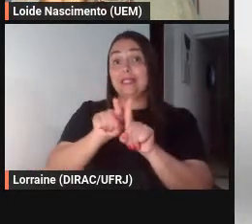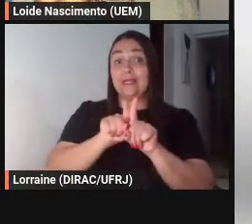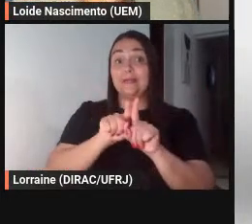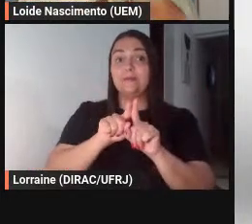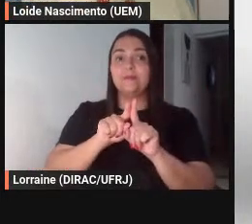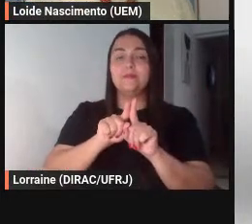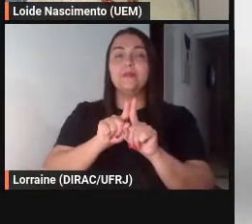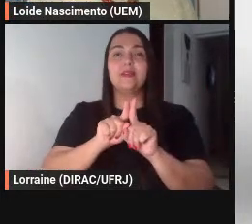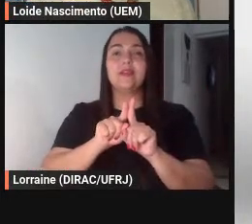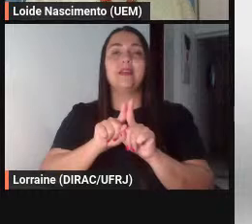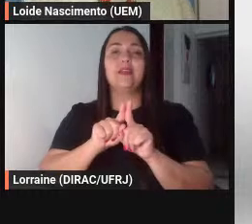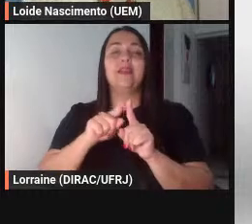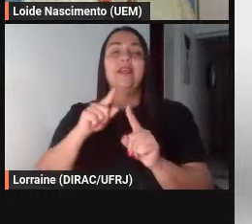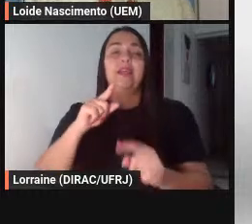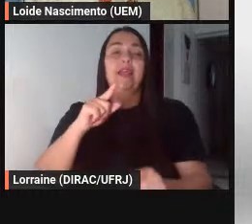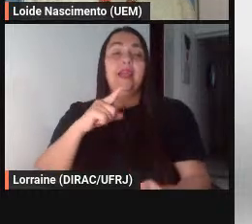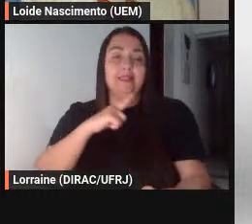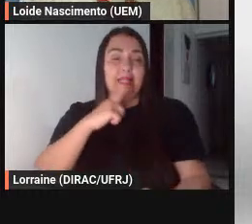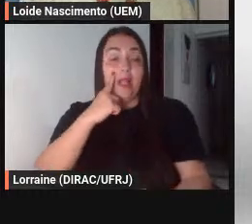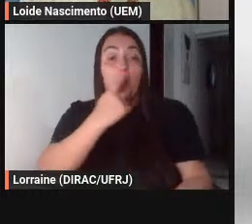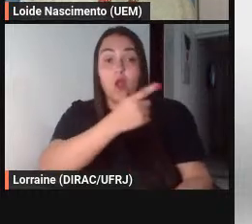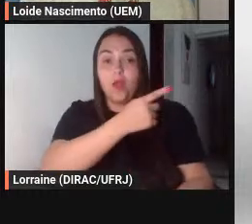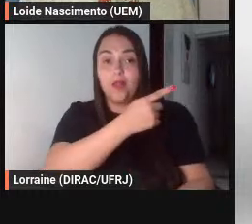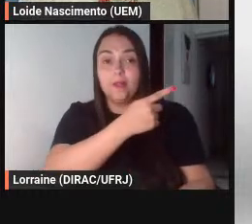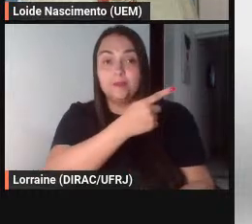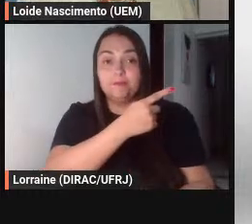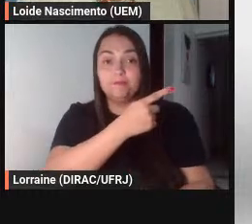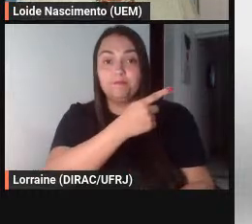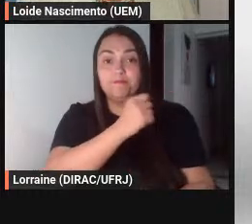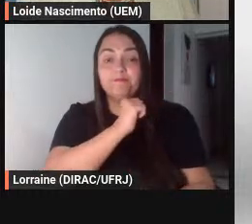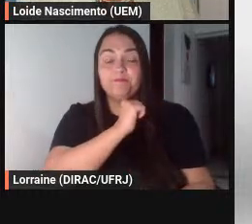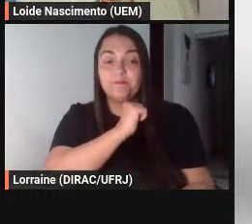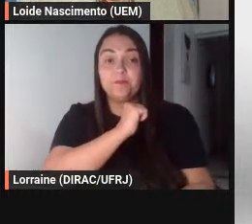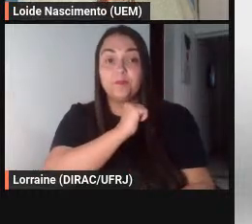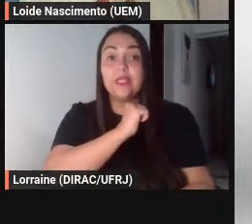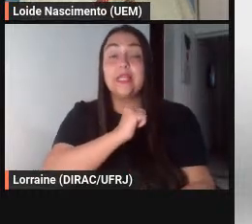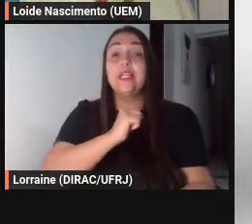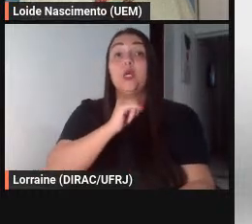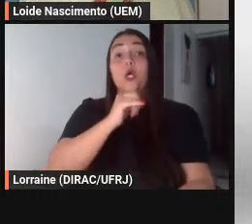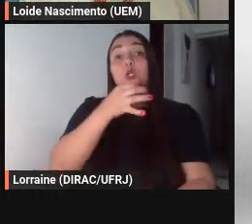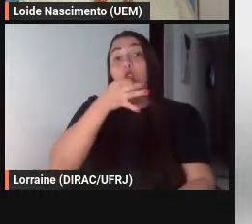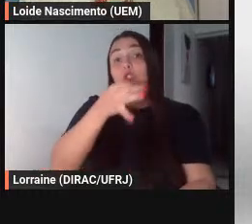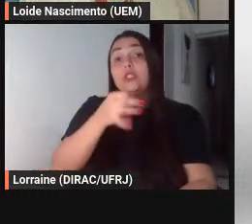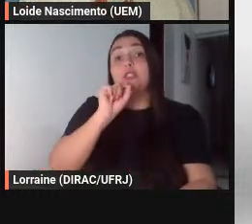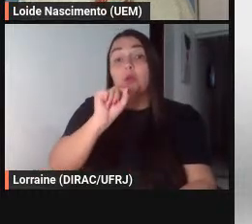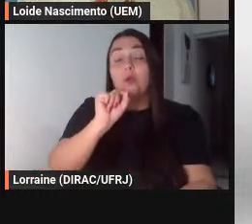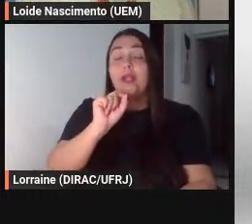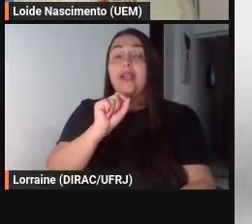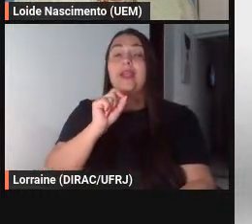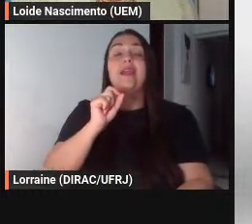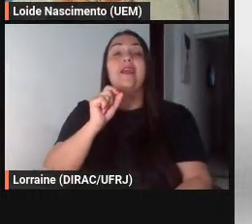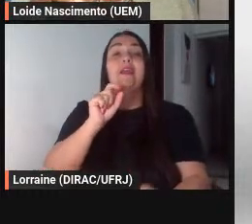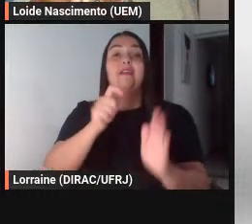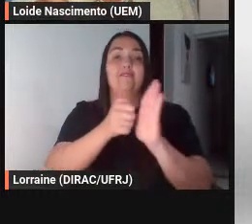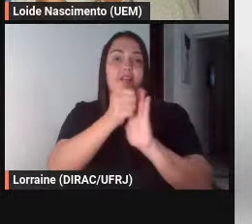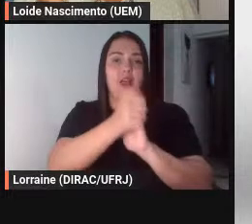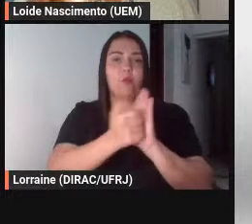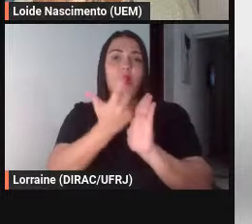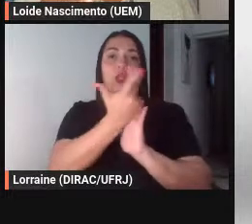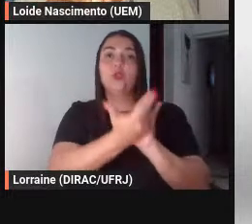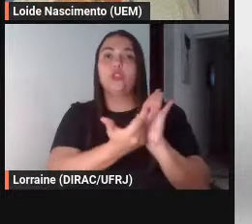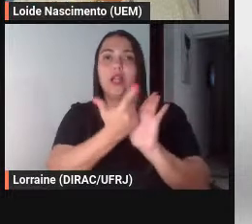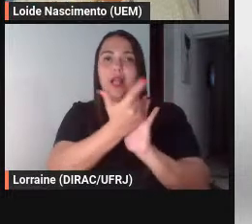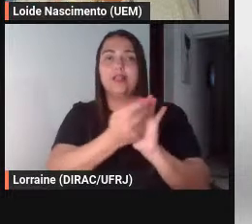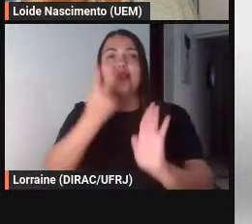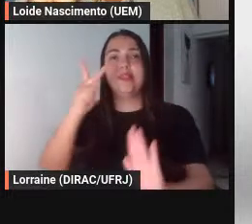essa sugestão que é muito atual de fábulas ilustradas do Maurício de Souza são excelentes